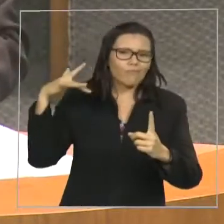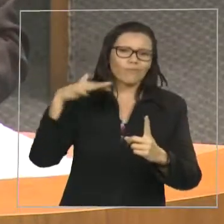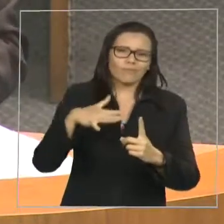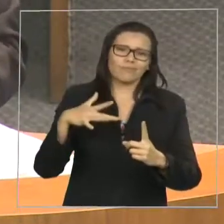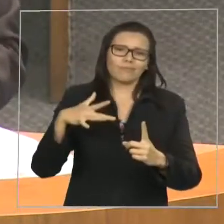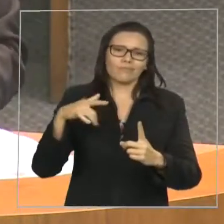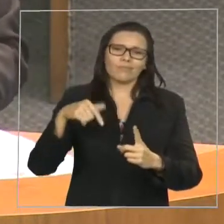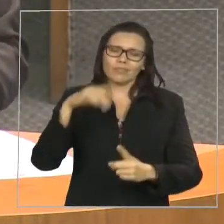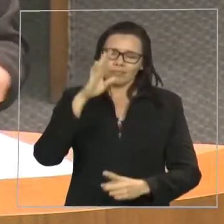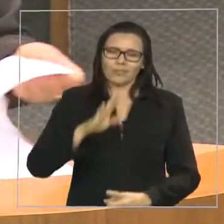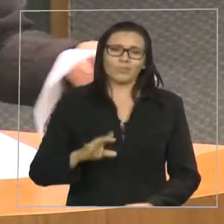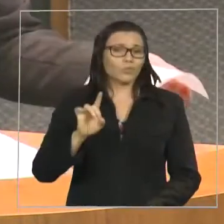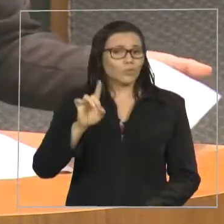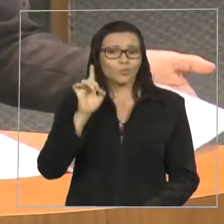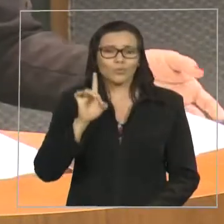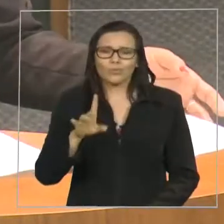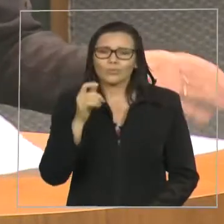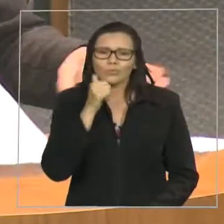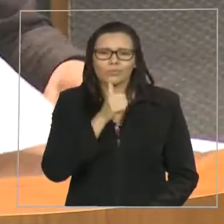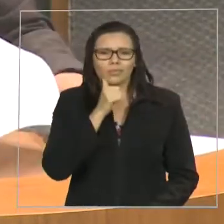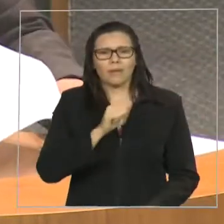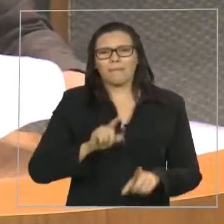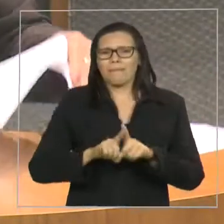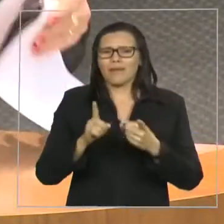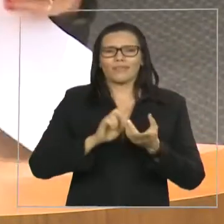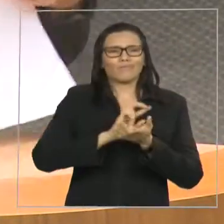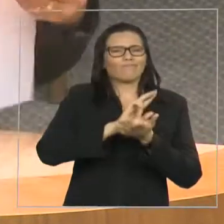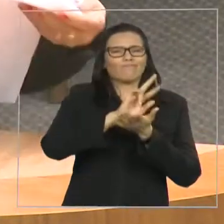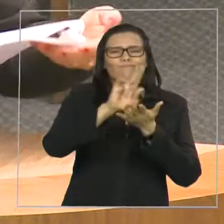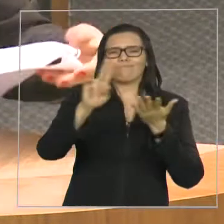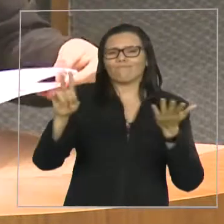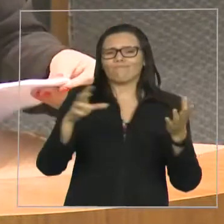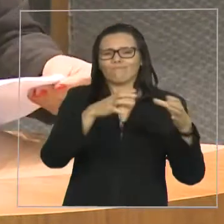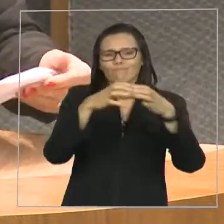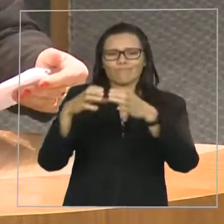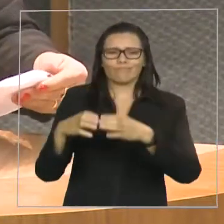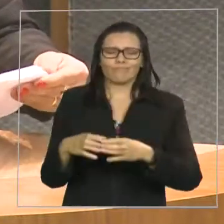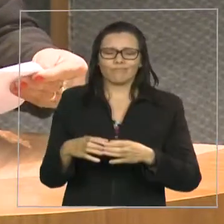E essa associação, que visa fomentar